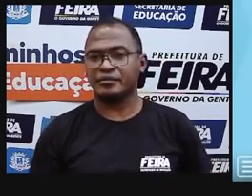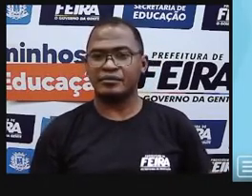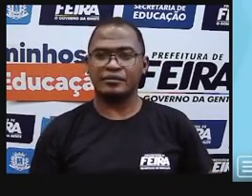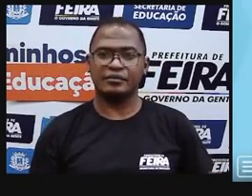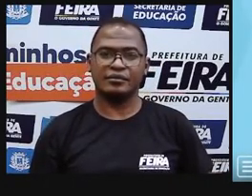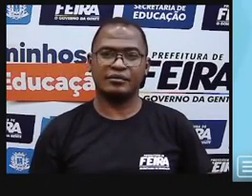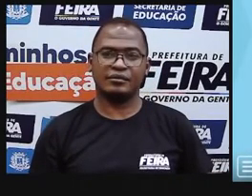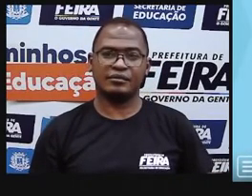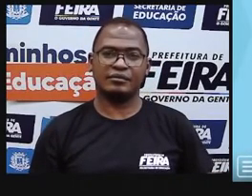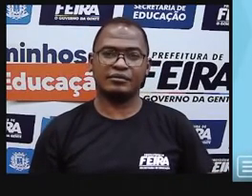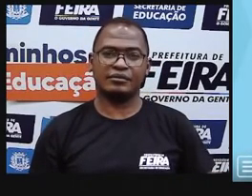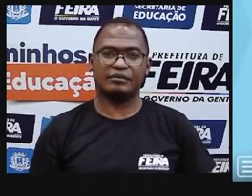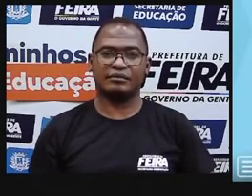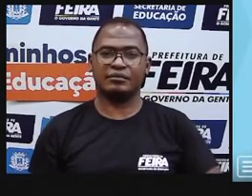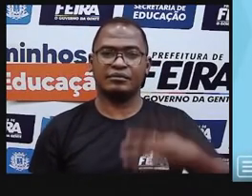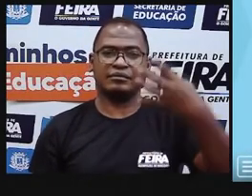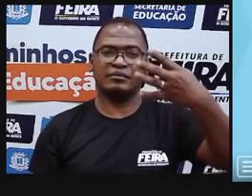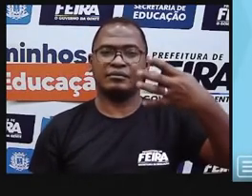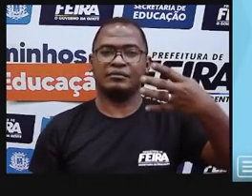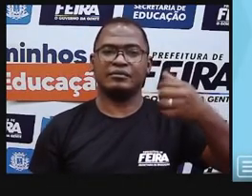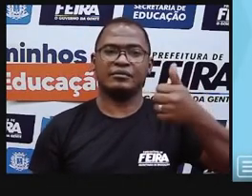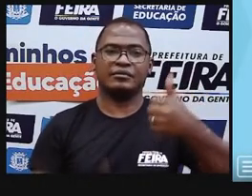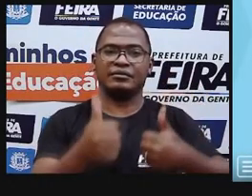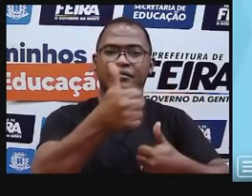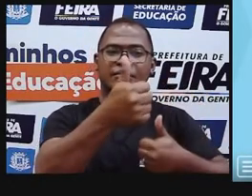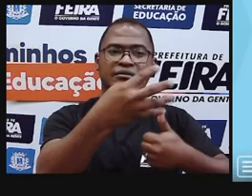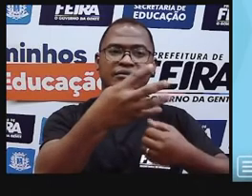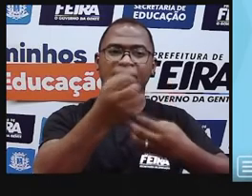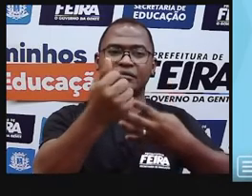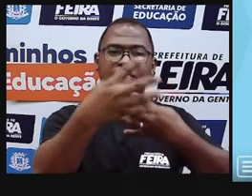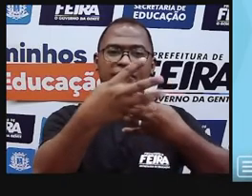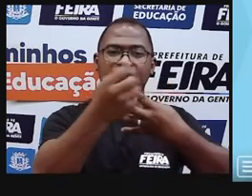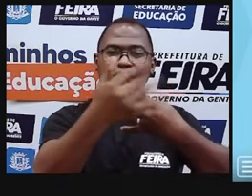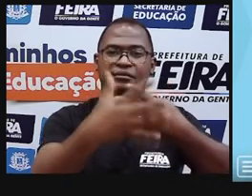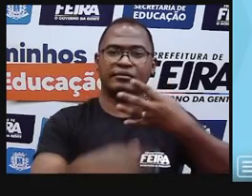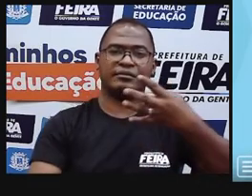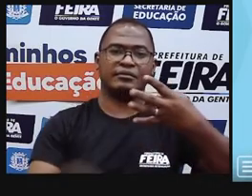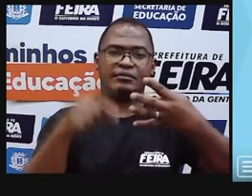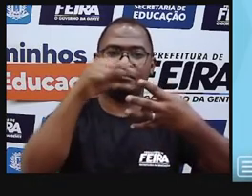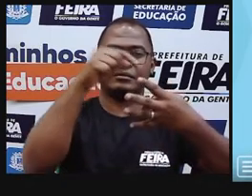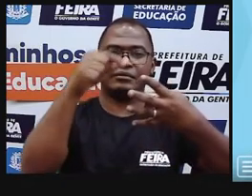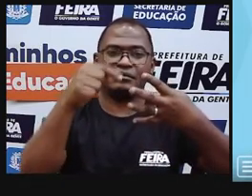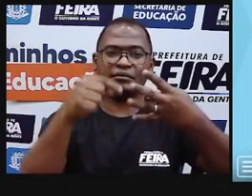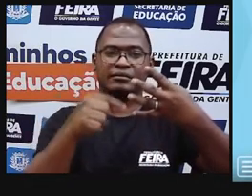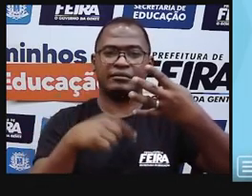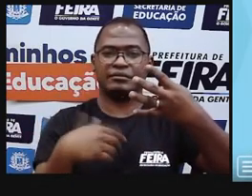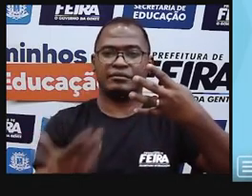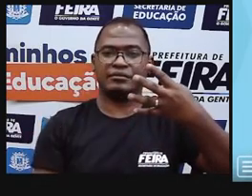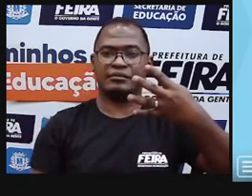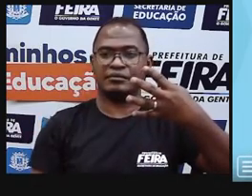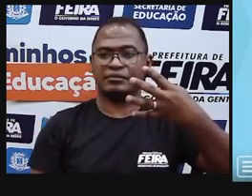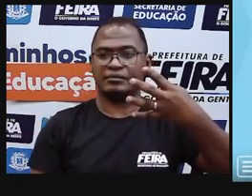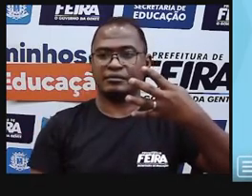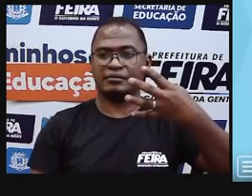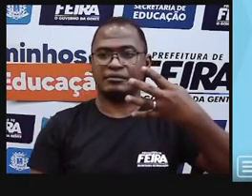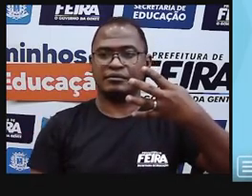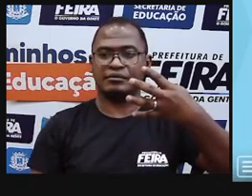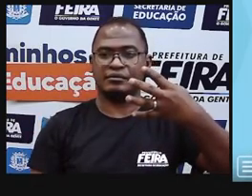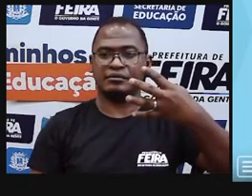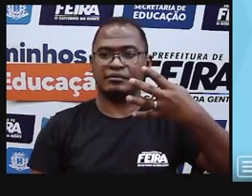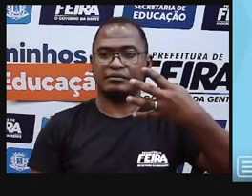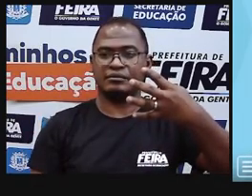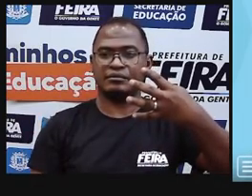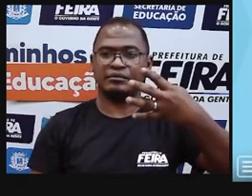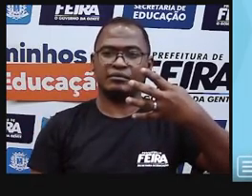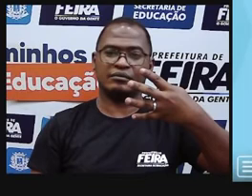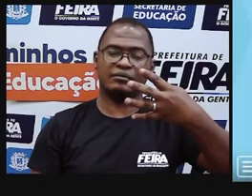E aqui, gente, 1 e 4, 14, é uma dezena? Não. Cinco dezenas e nove unidades?